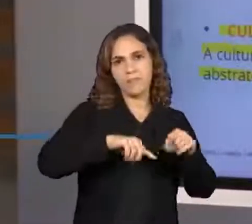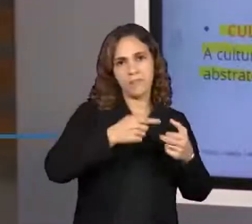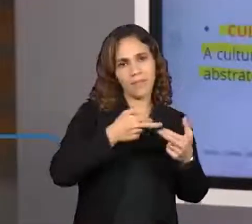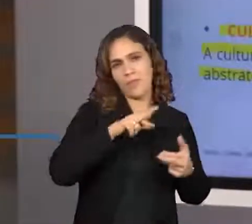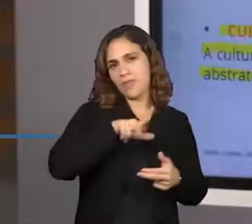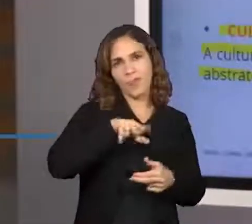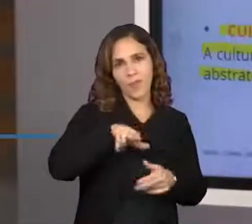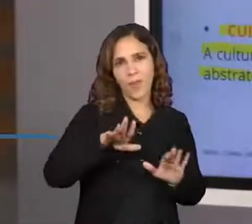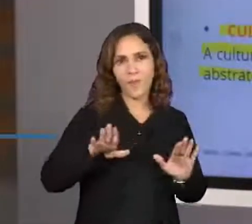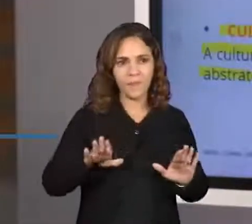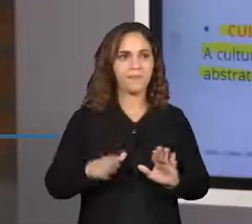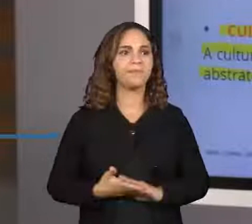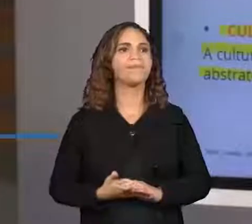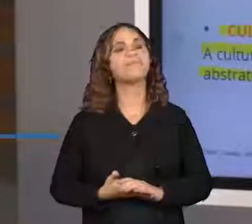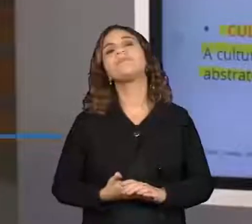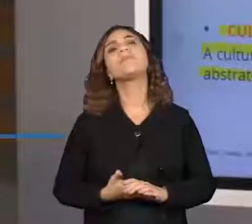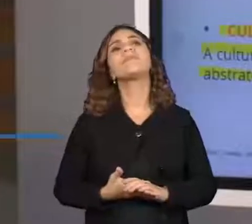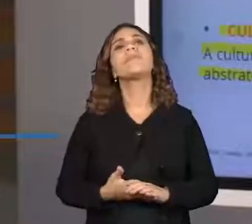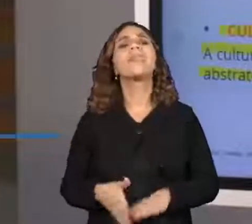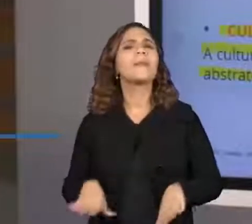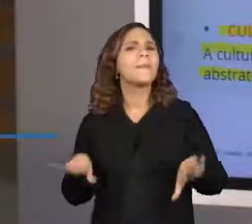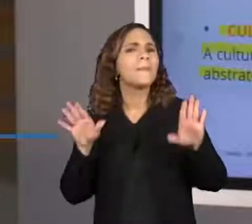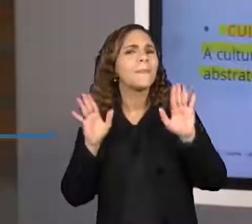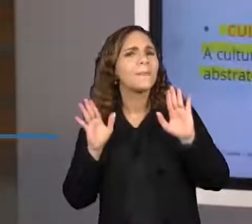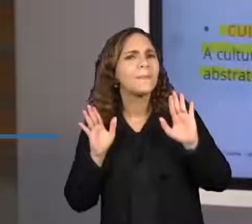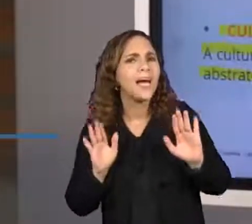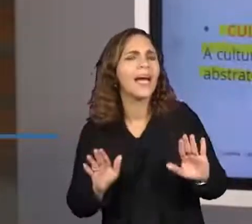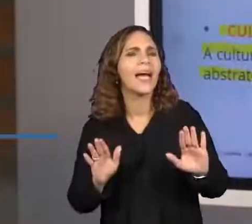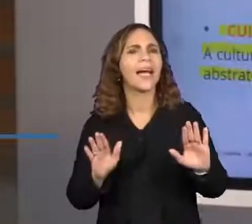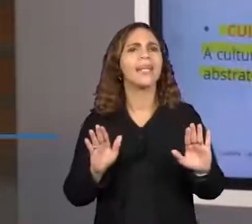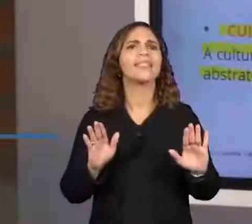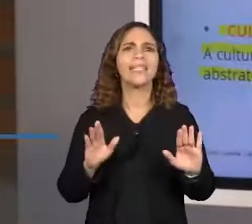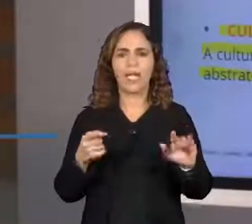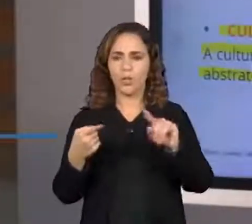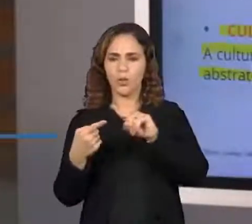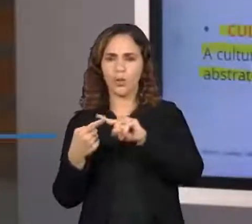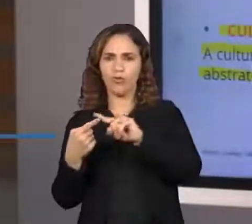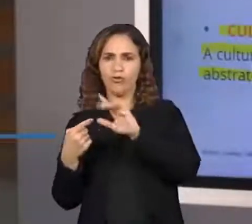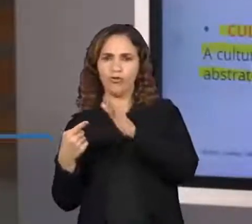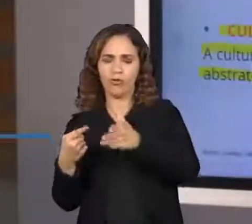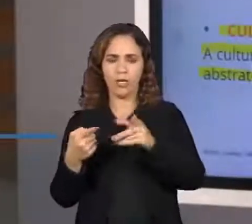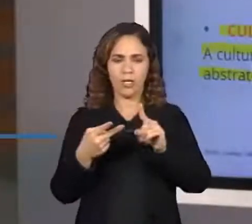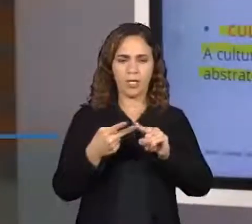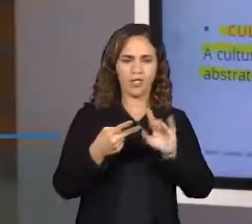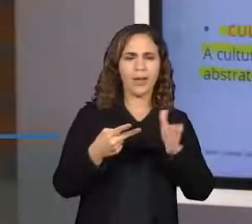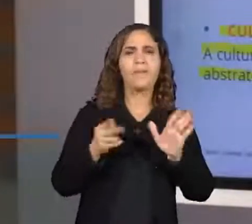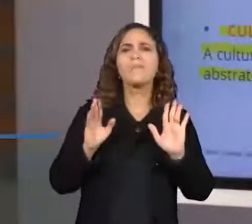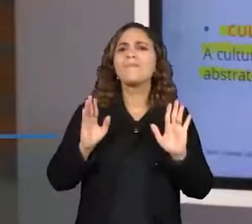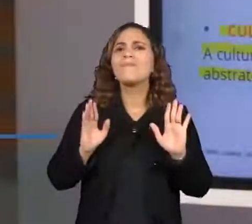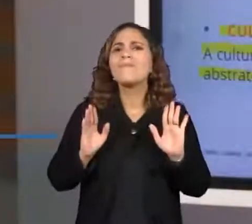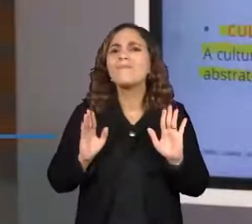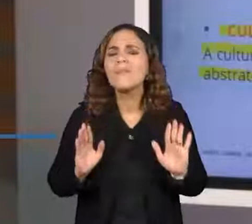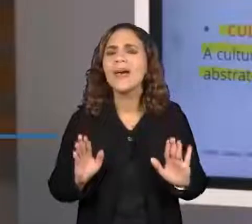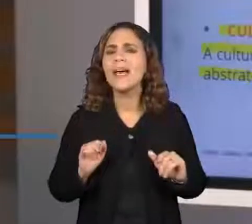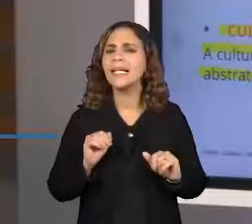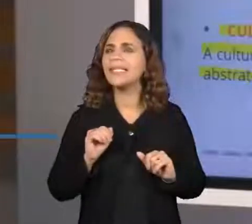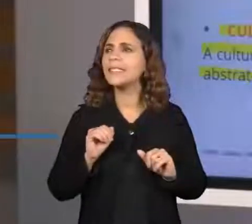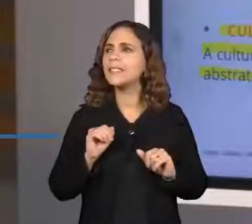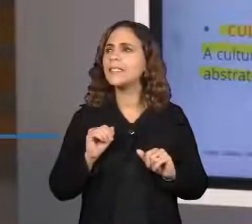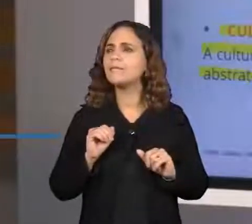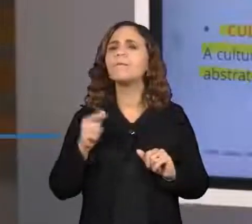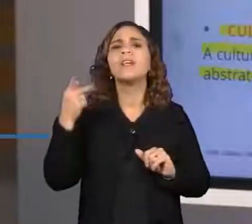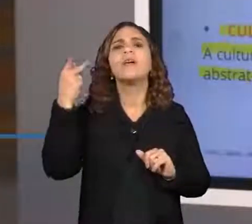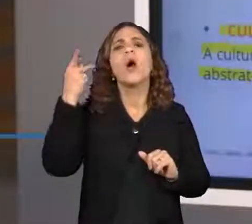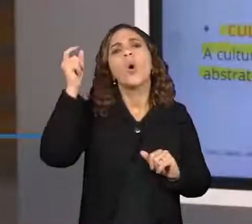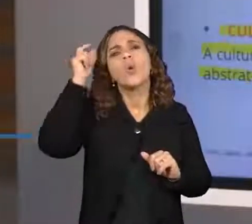Ok, Seba, mas já entendi que existe cultura material e imaterial. Mas o que é a cultura no